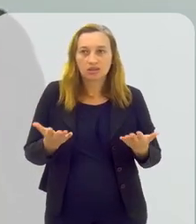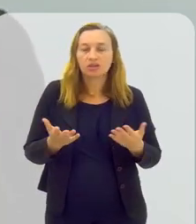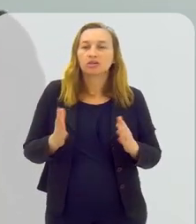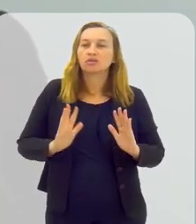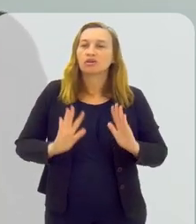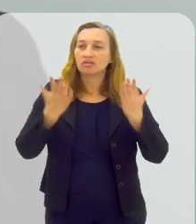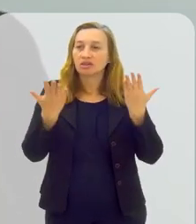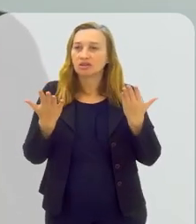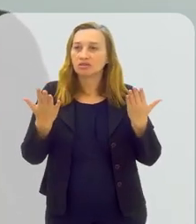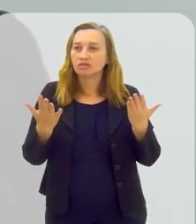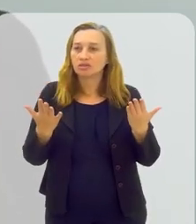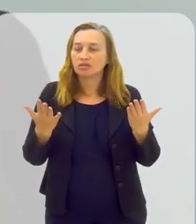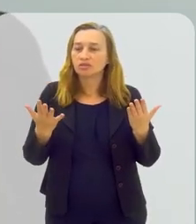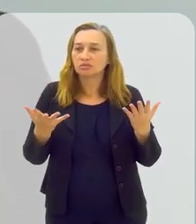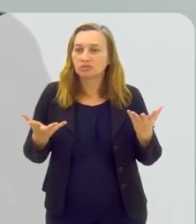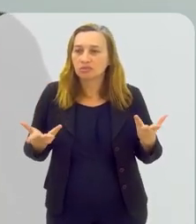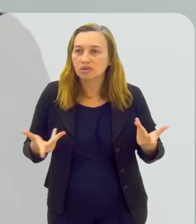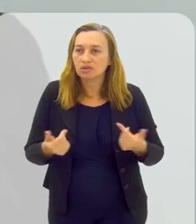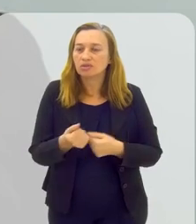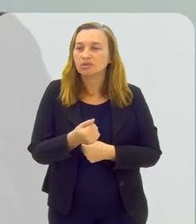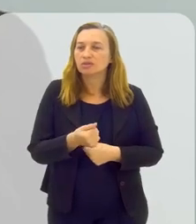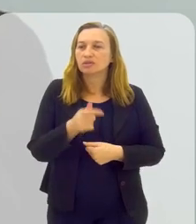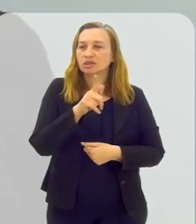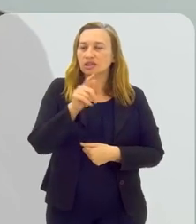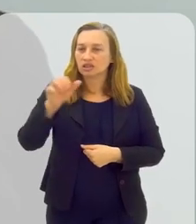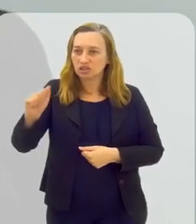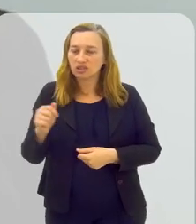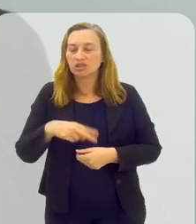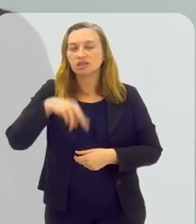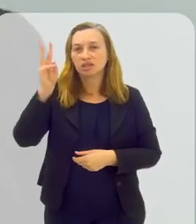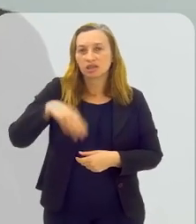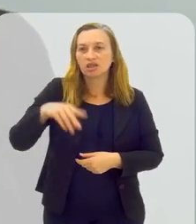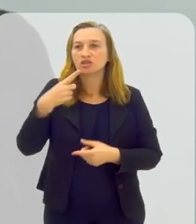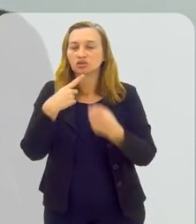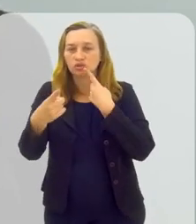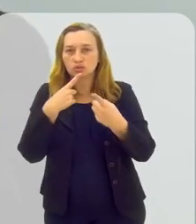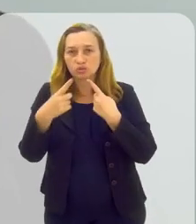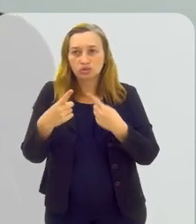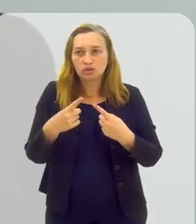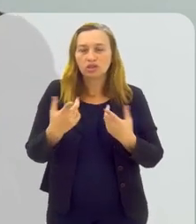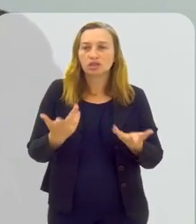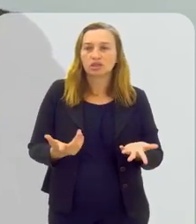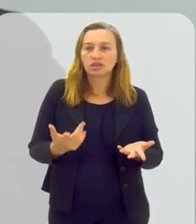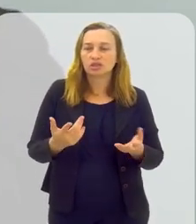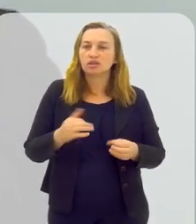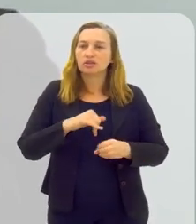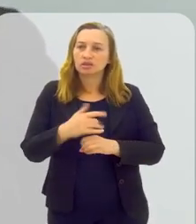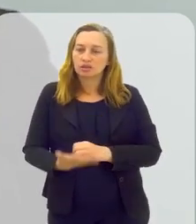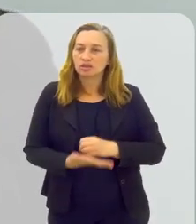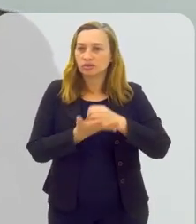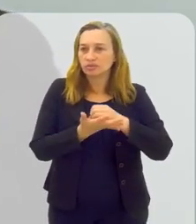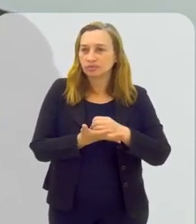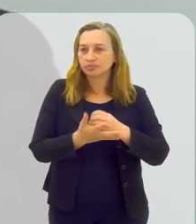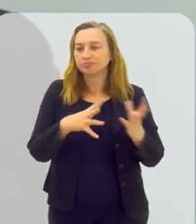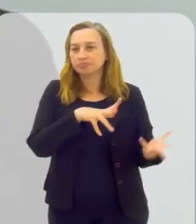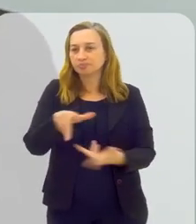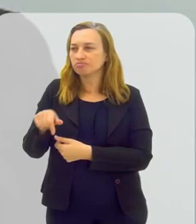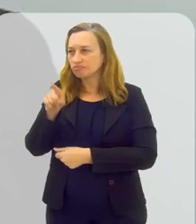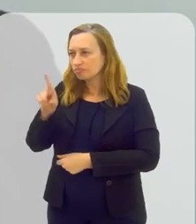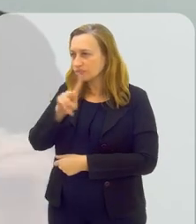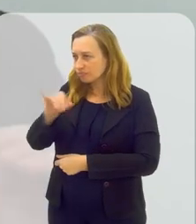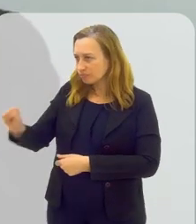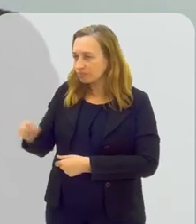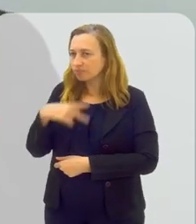um evento que foi simbólico na agenda de quem discute e pensa desenvolvimento sustentável no mundo. Eu queria que você falasse um pouquinho,